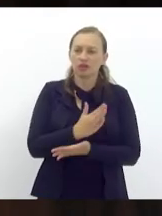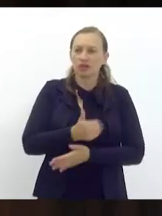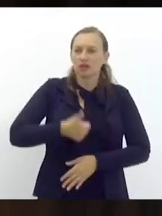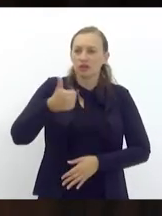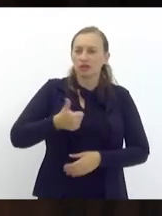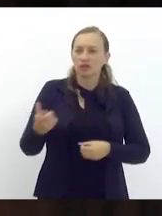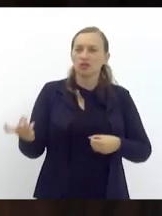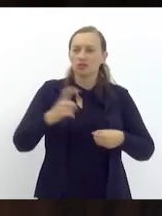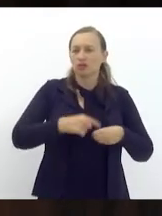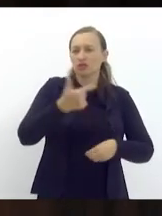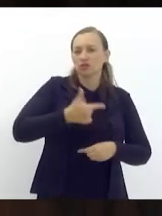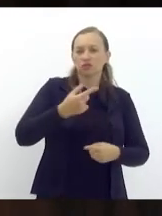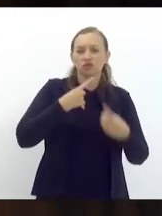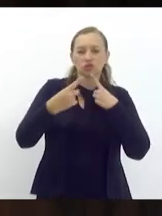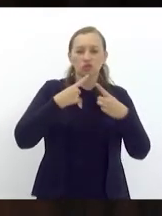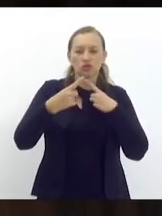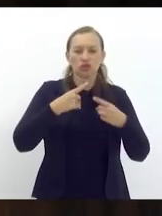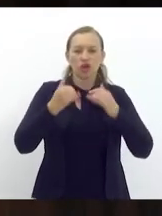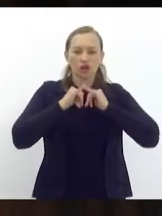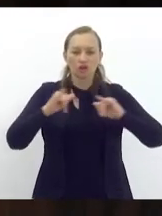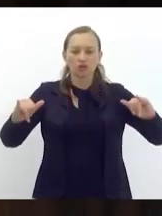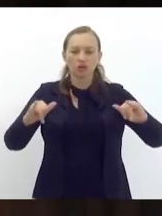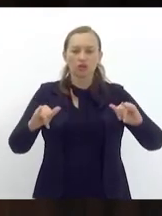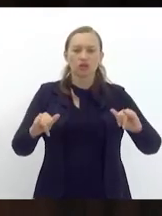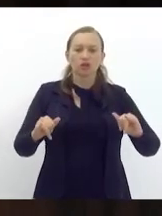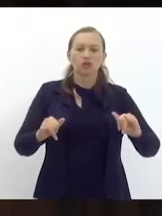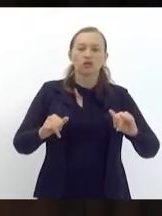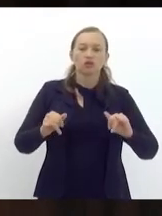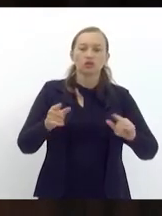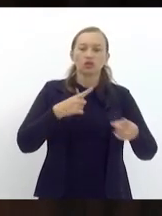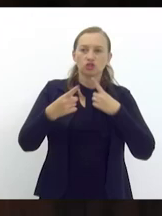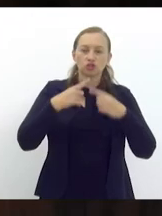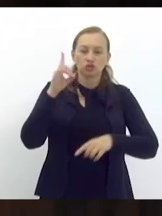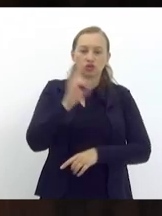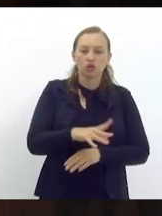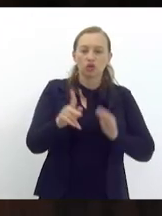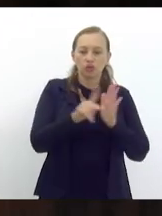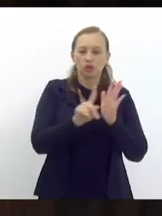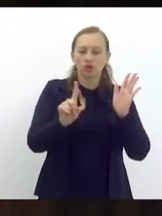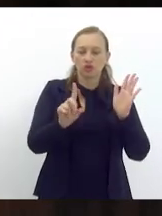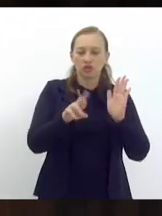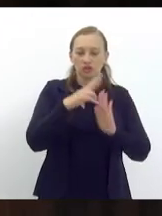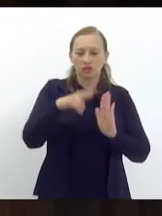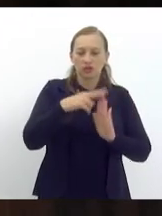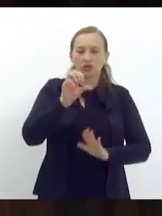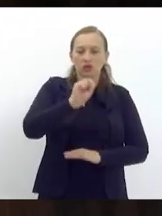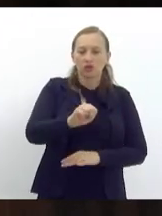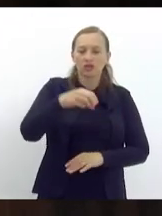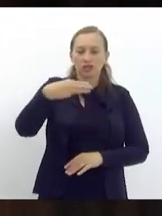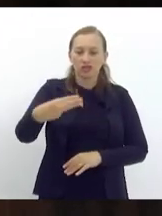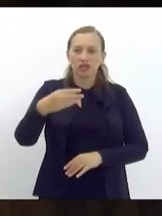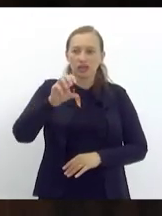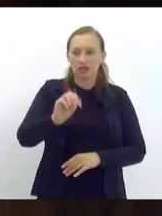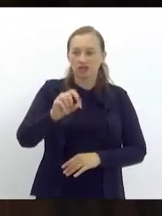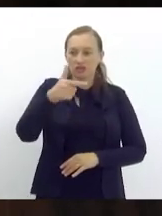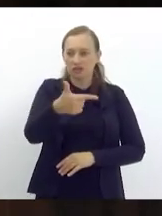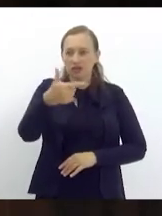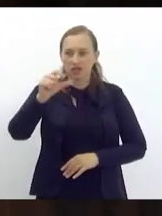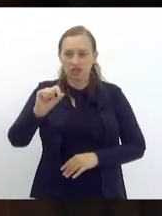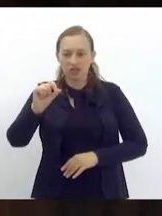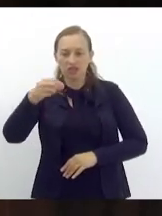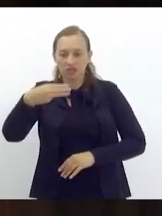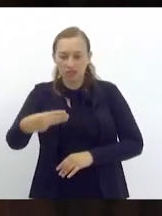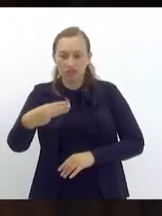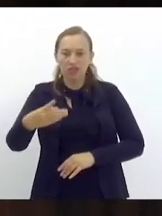em primeira volta em segunda anuncio em discussão única projeto de resolução número 83 de 23 de autoreia do